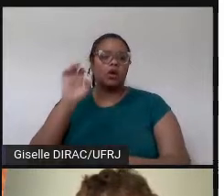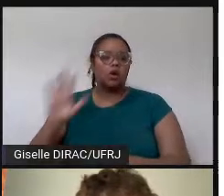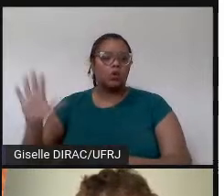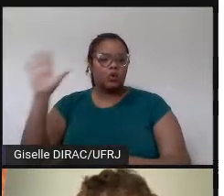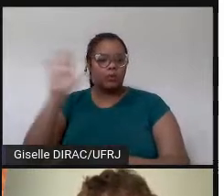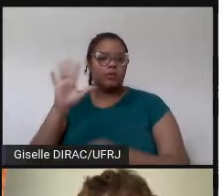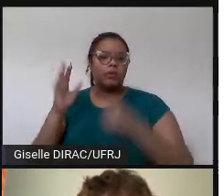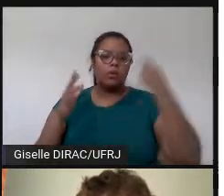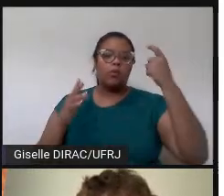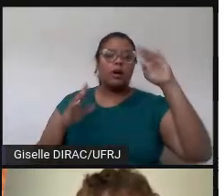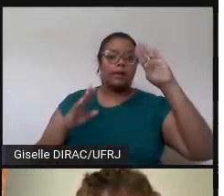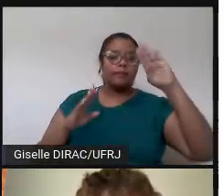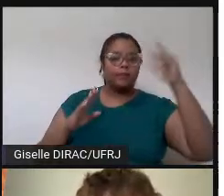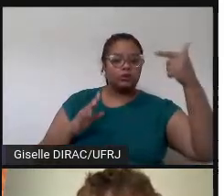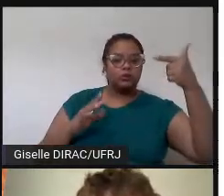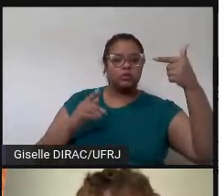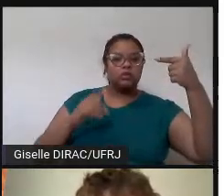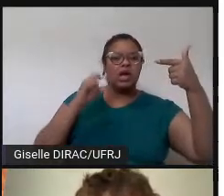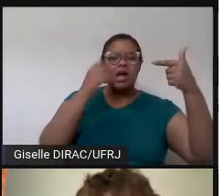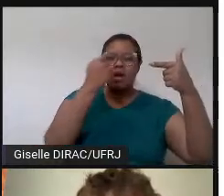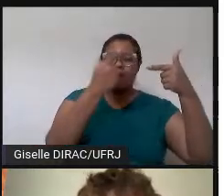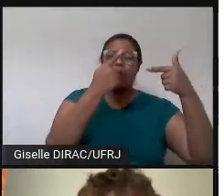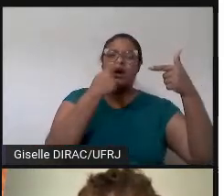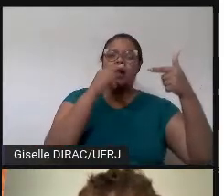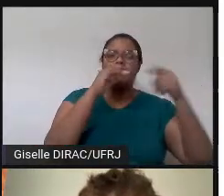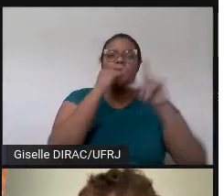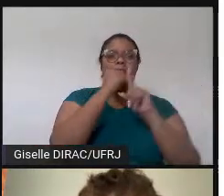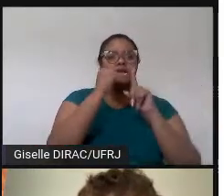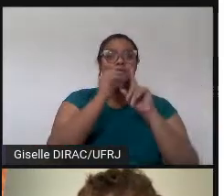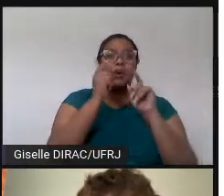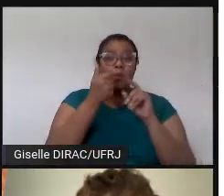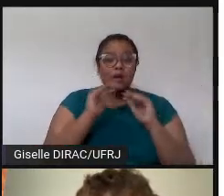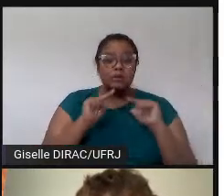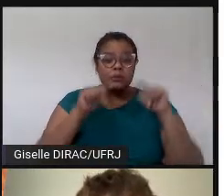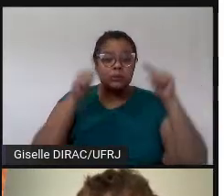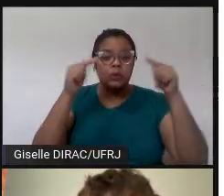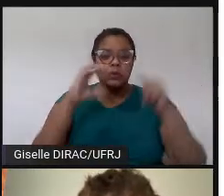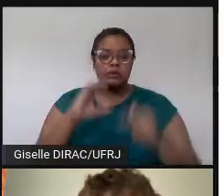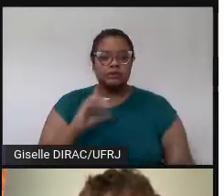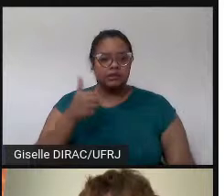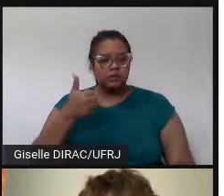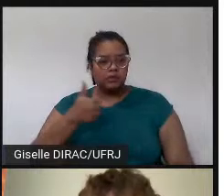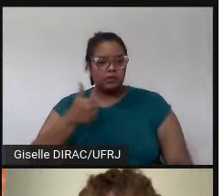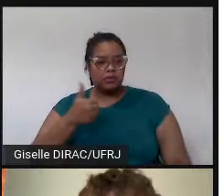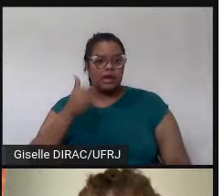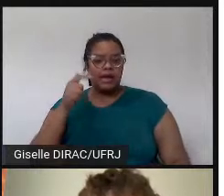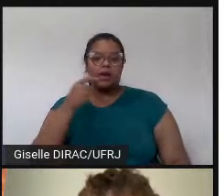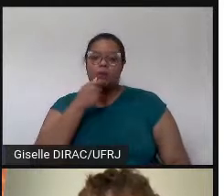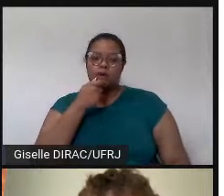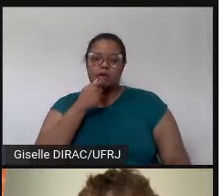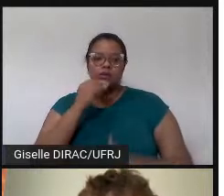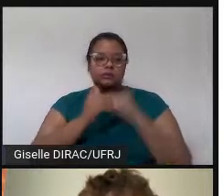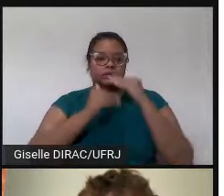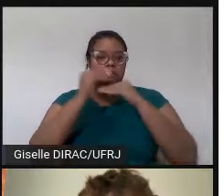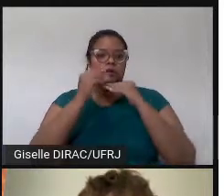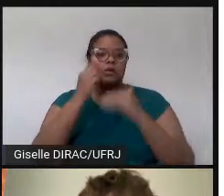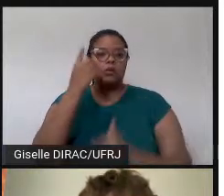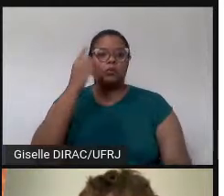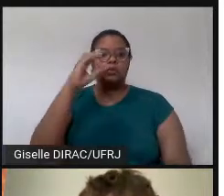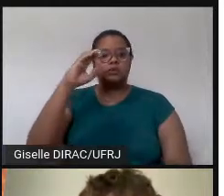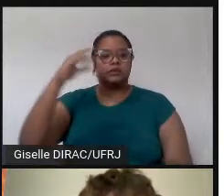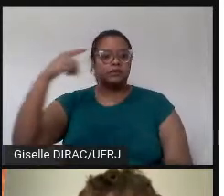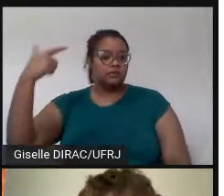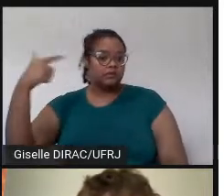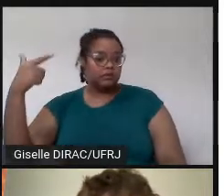que é um nível intermediário quase avançado, cinco professores com C1, que já é um nível de inglês avançado, e um professor C2,